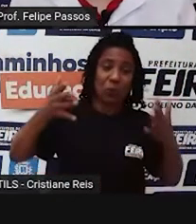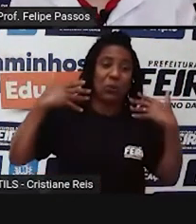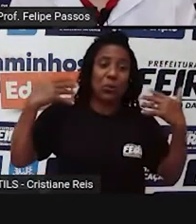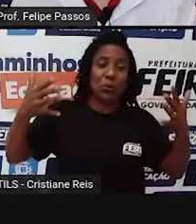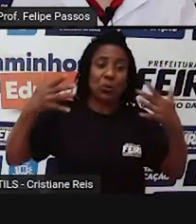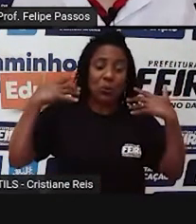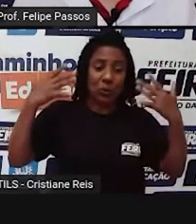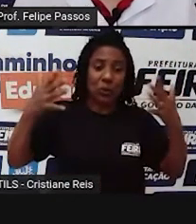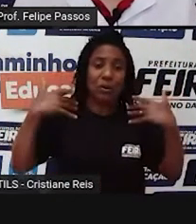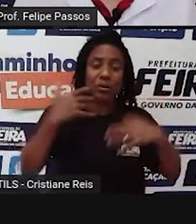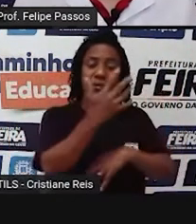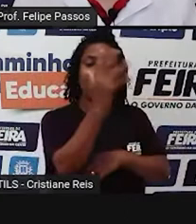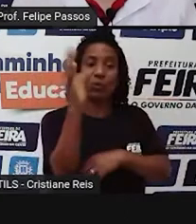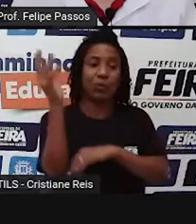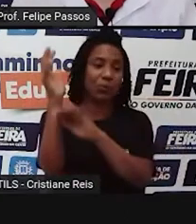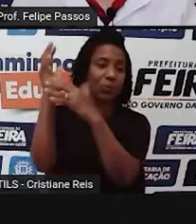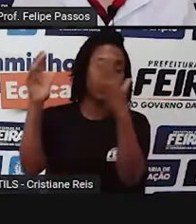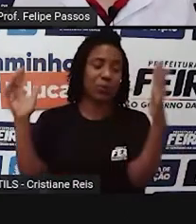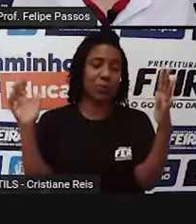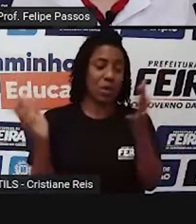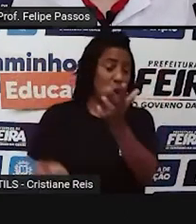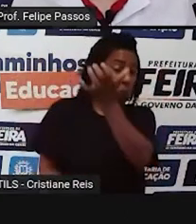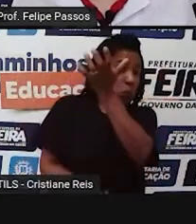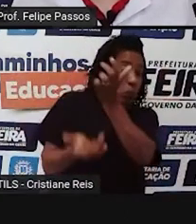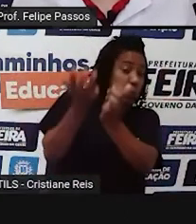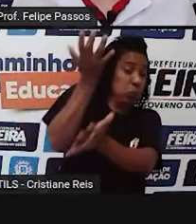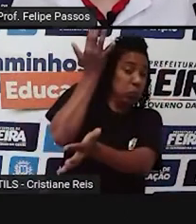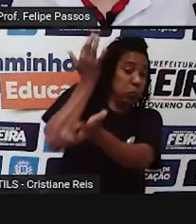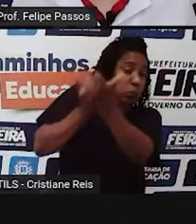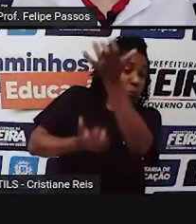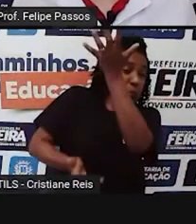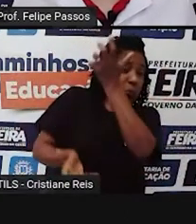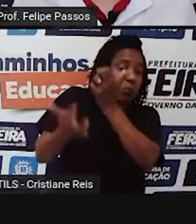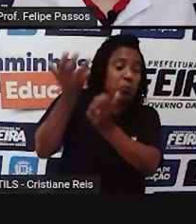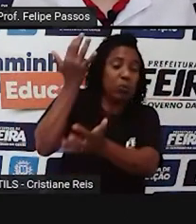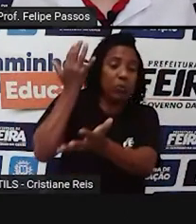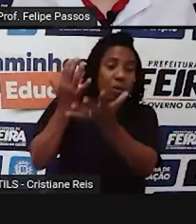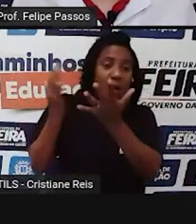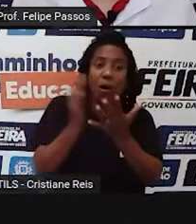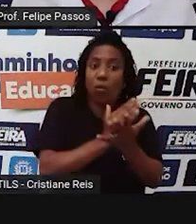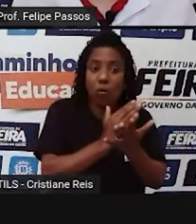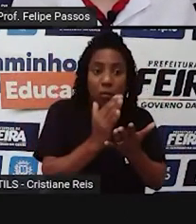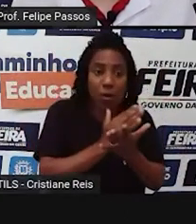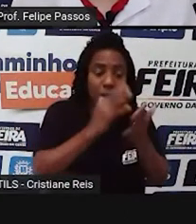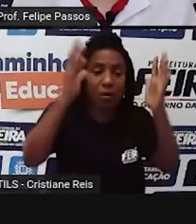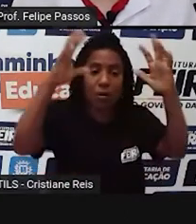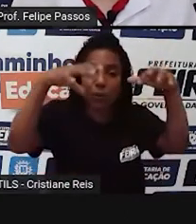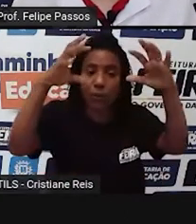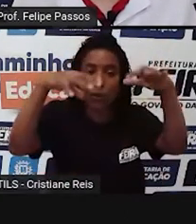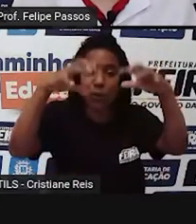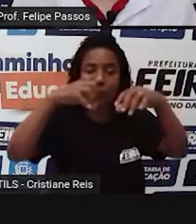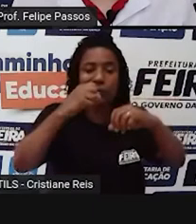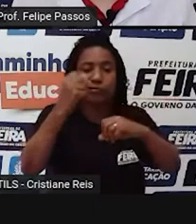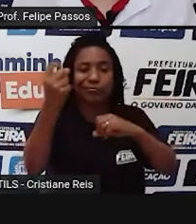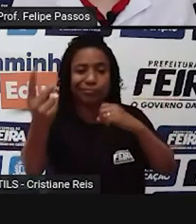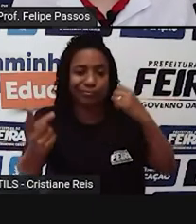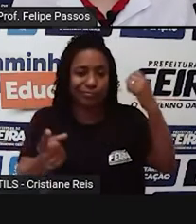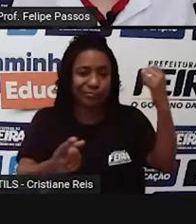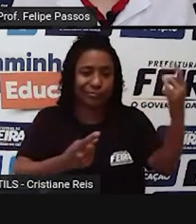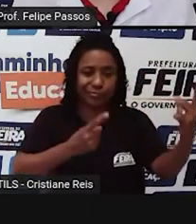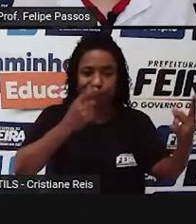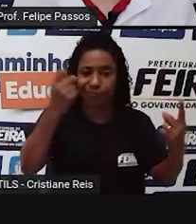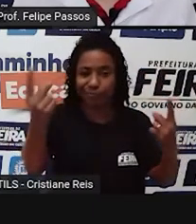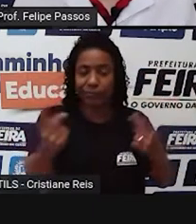esperado e tem regiões que passam meses sem ver uma gota de água. Então isso favorece alguns incêndios